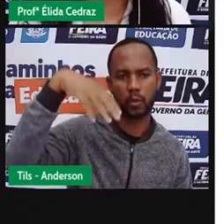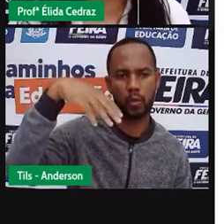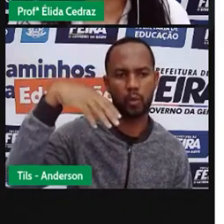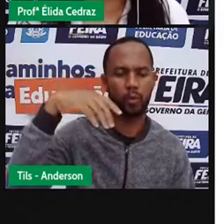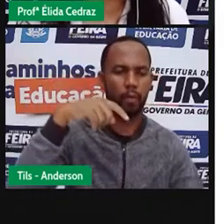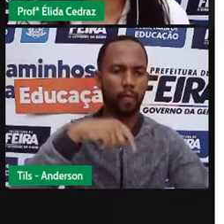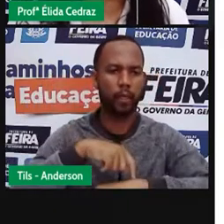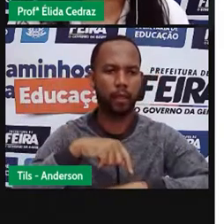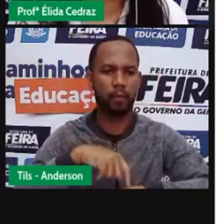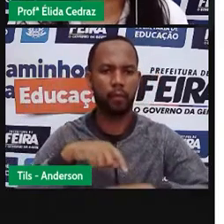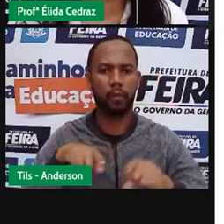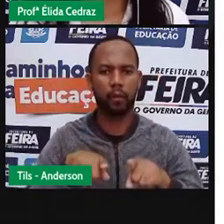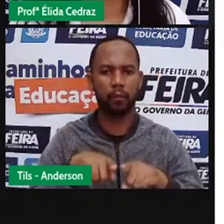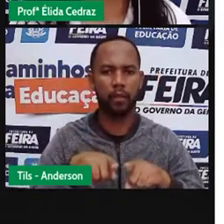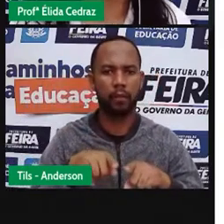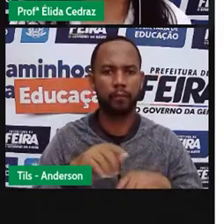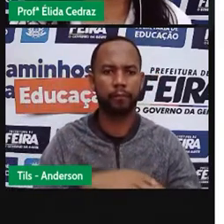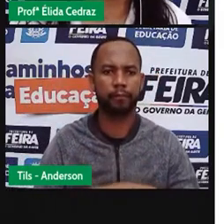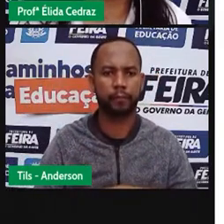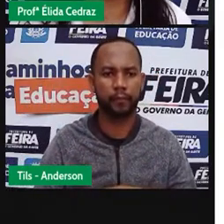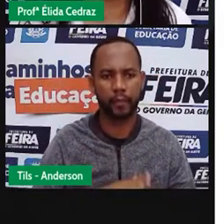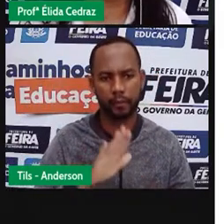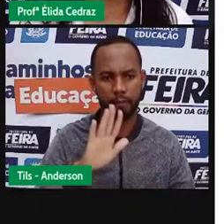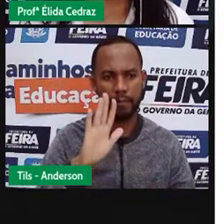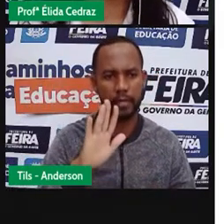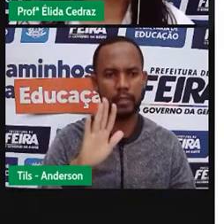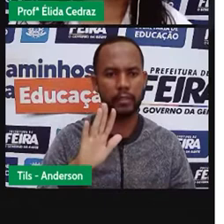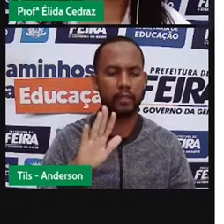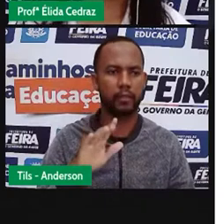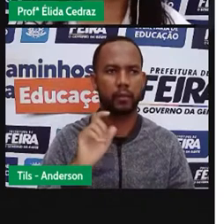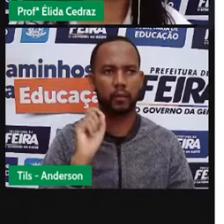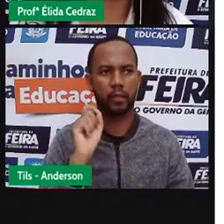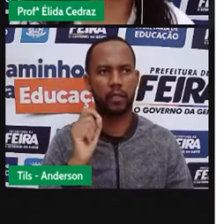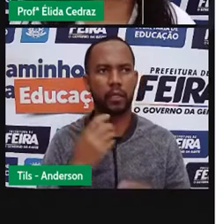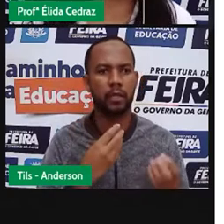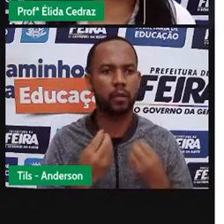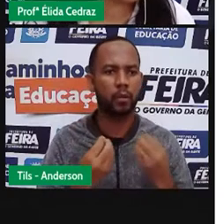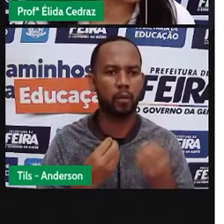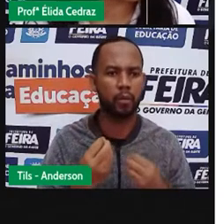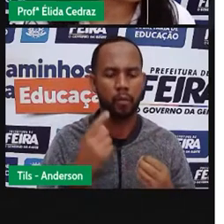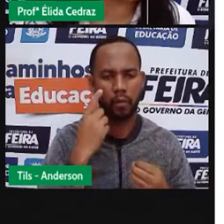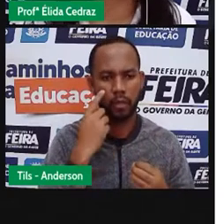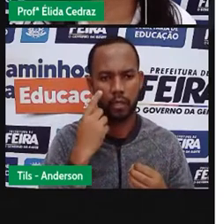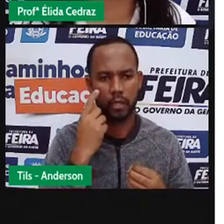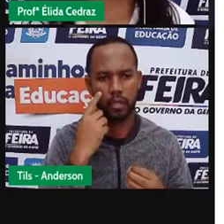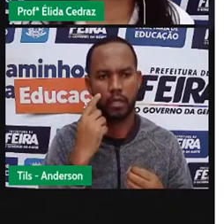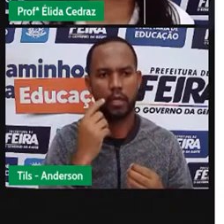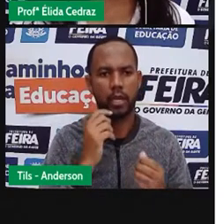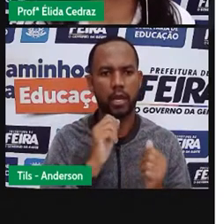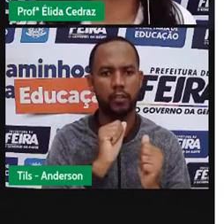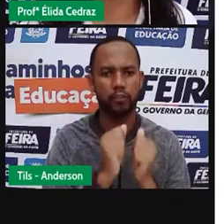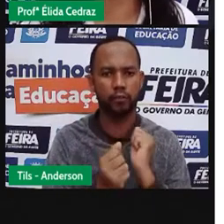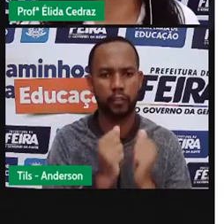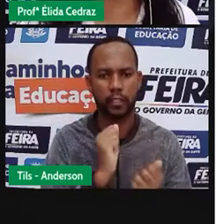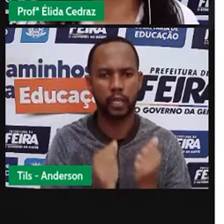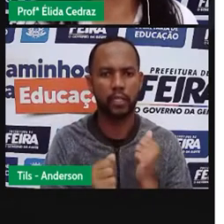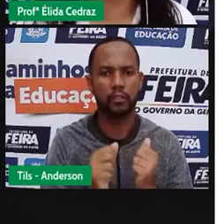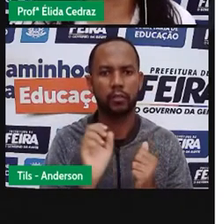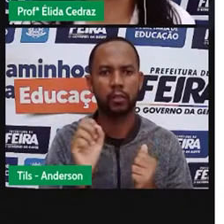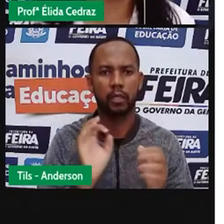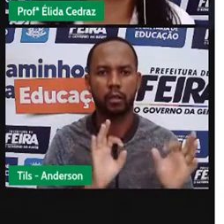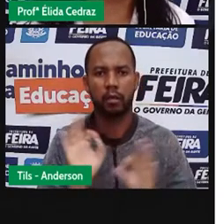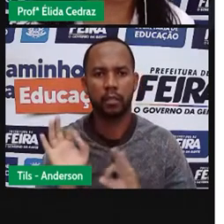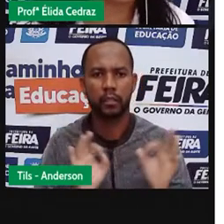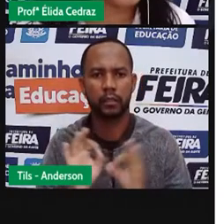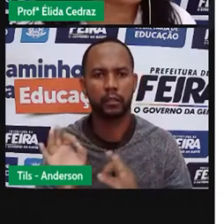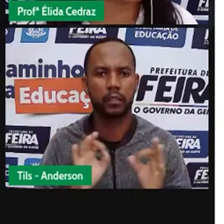uma coisa muito interessante, essas atividades, elas são flexíveis. Isso mesmo. Quando a gente fala